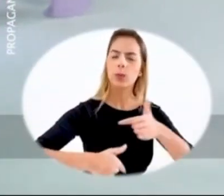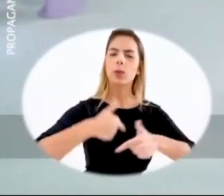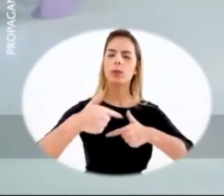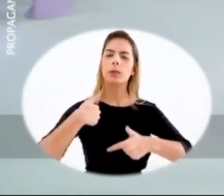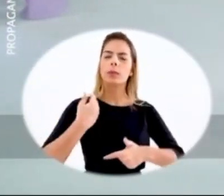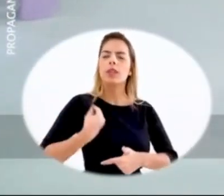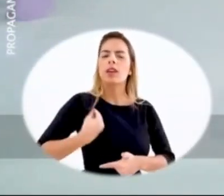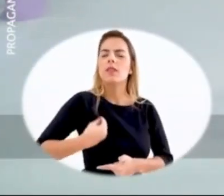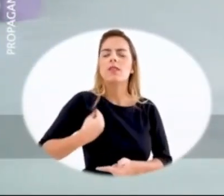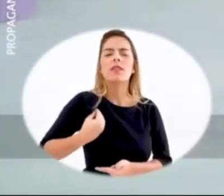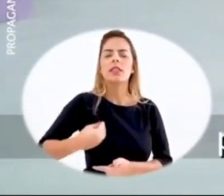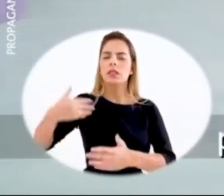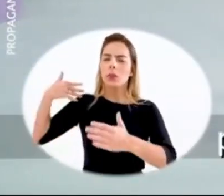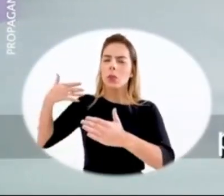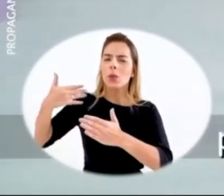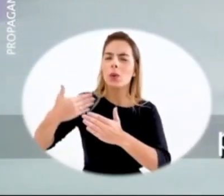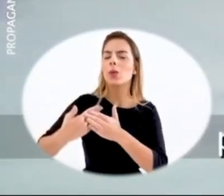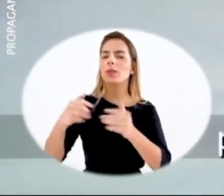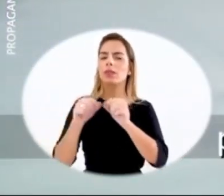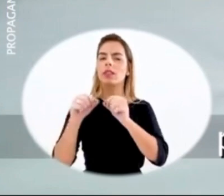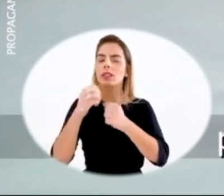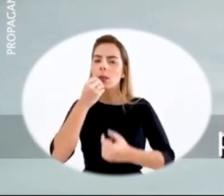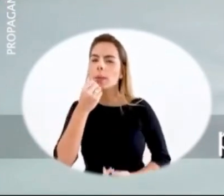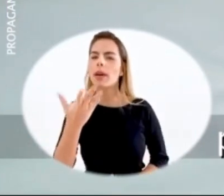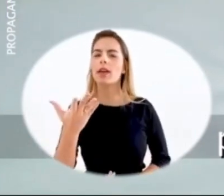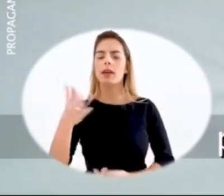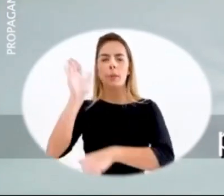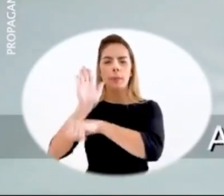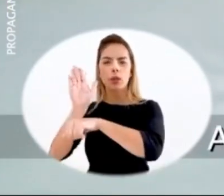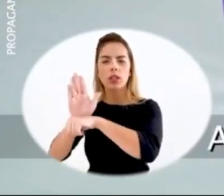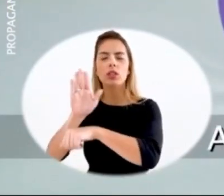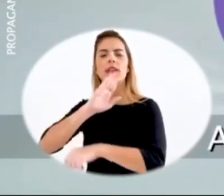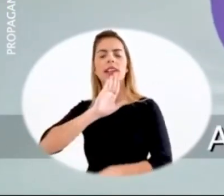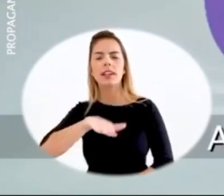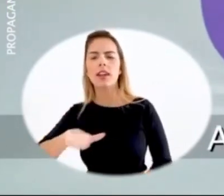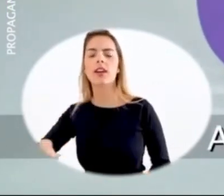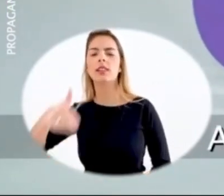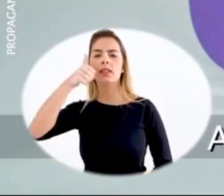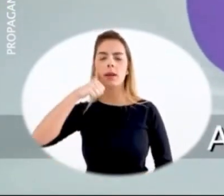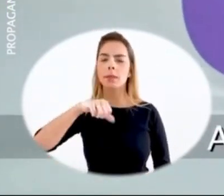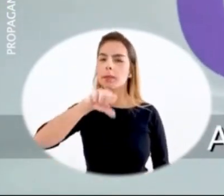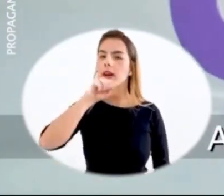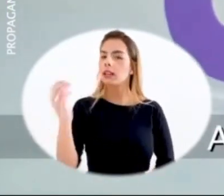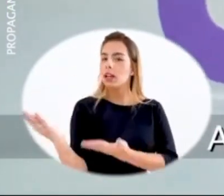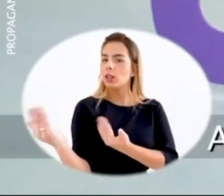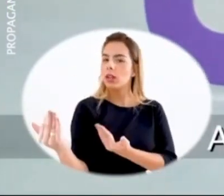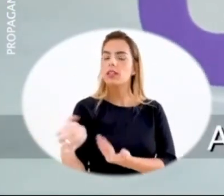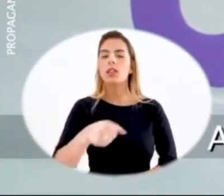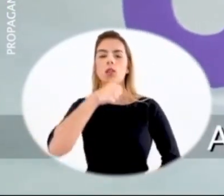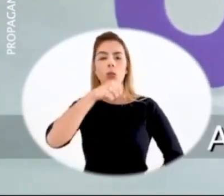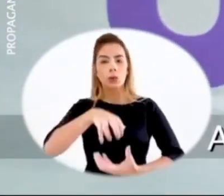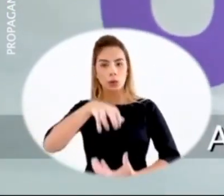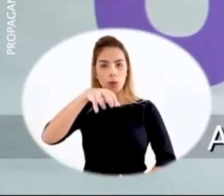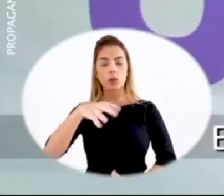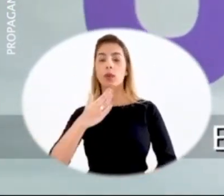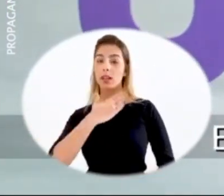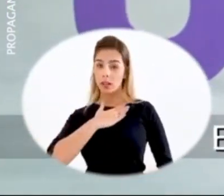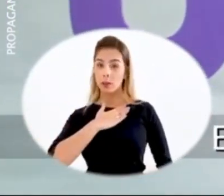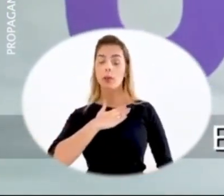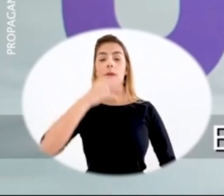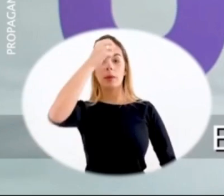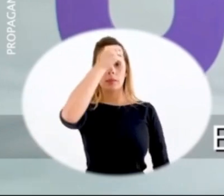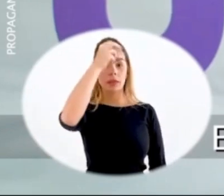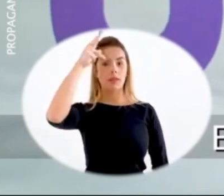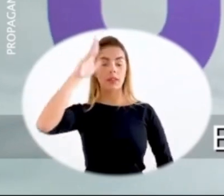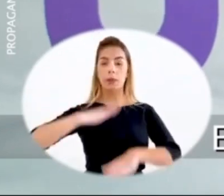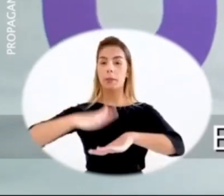a minha vida inteira para fazer o bem E proteger as crianças, as mães, os adolescentes e os idosos Eu